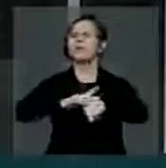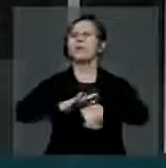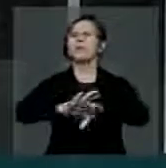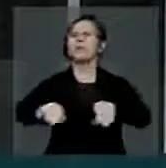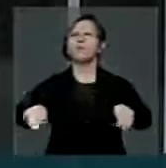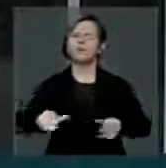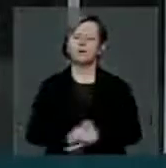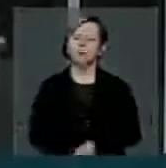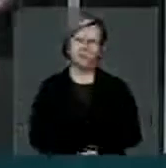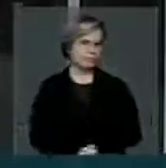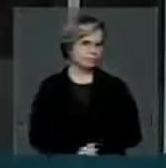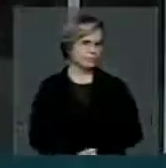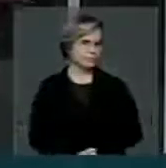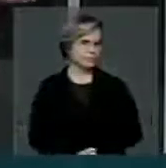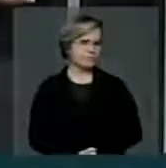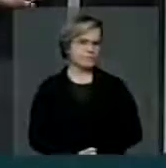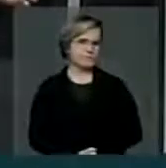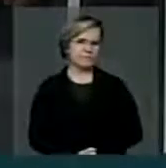Aprovar a cura gay?